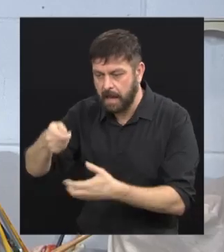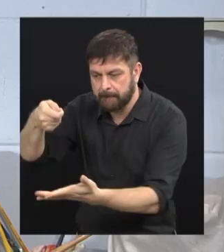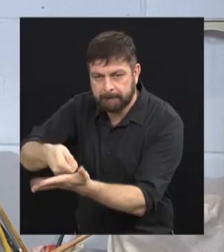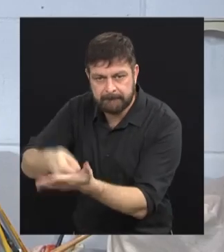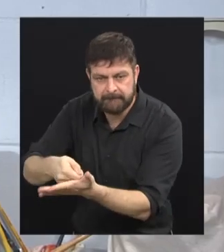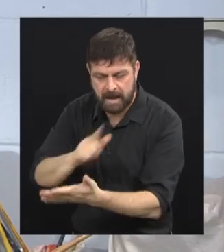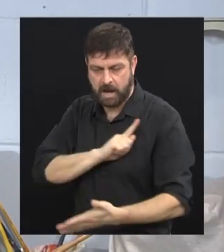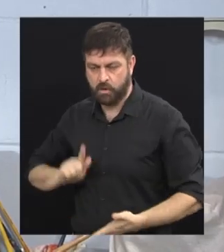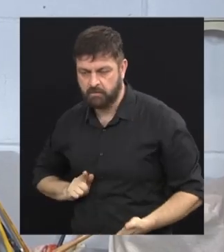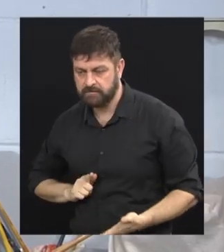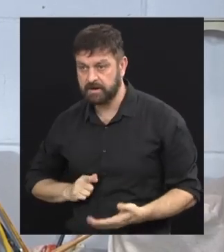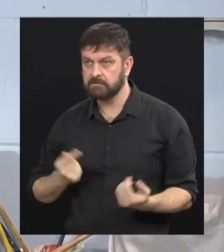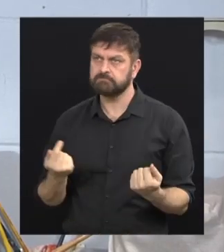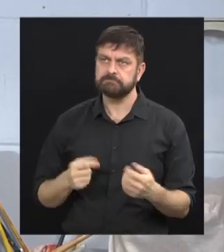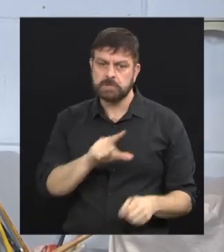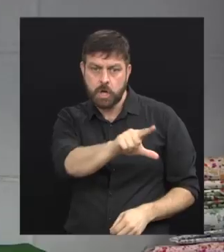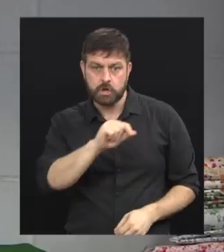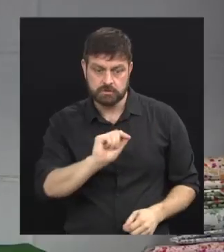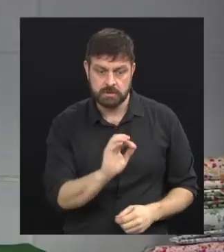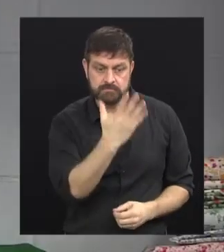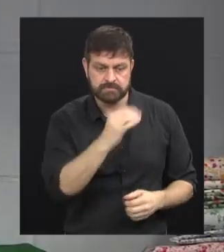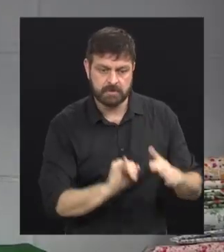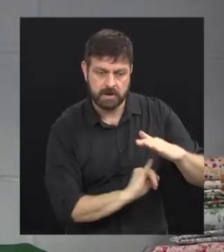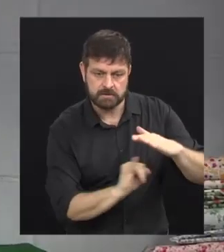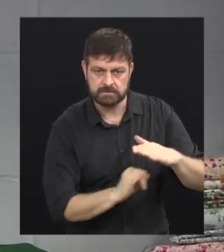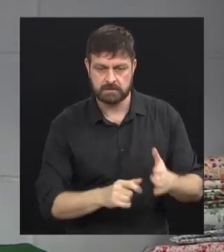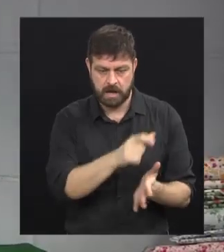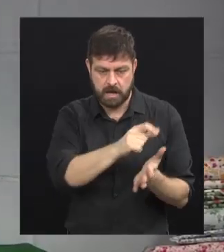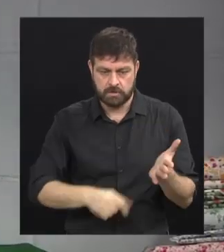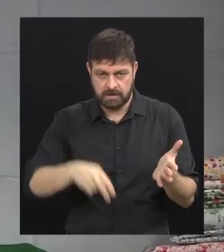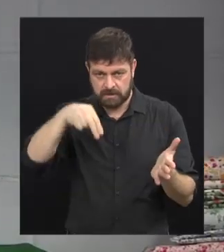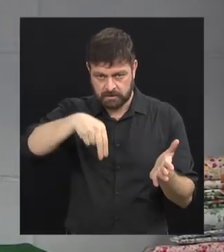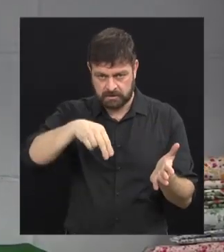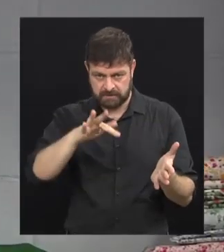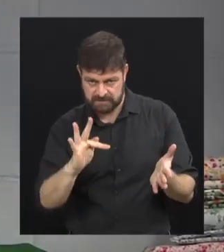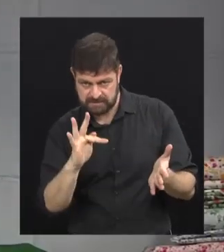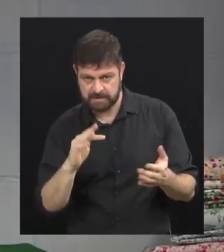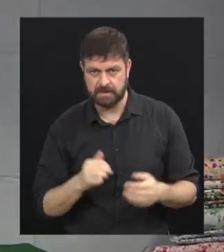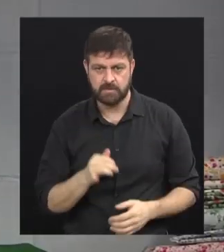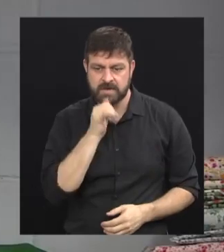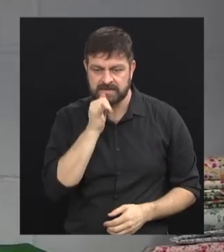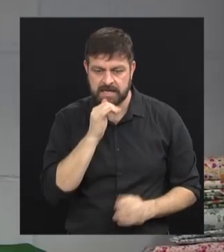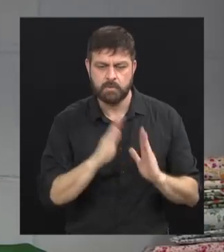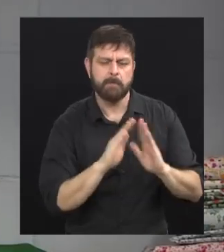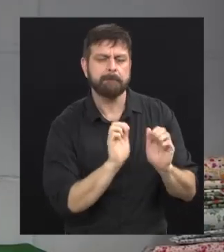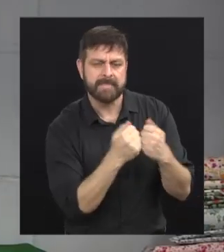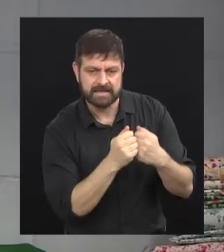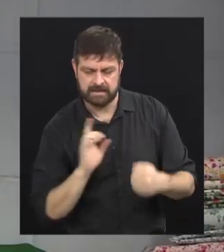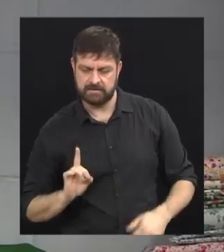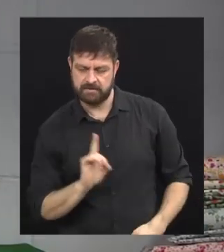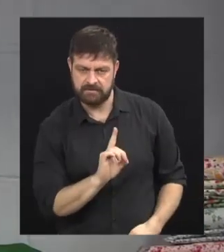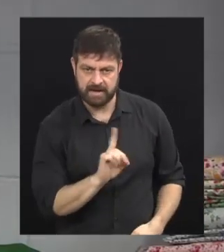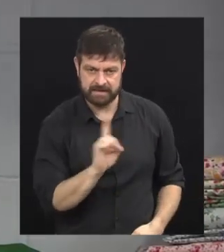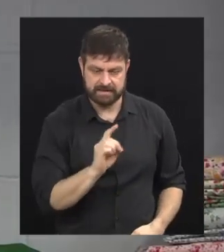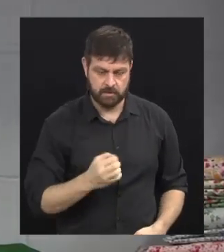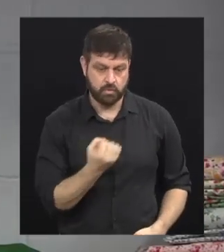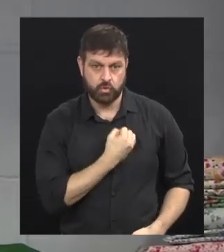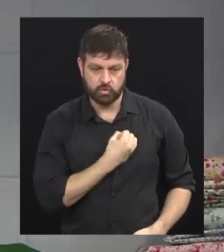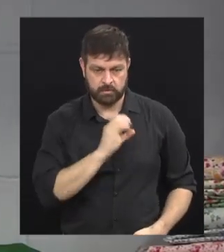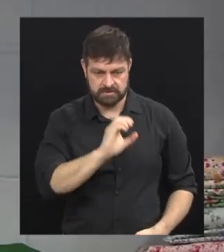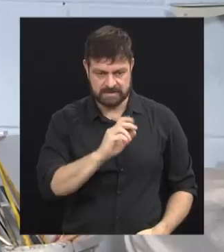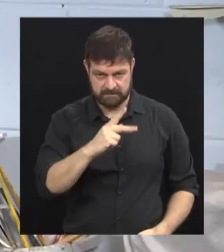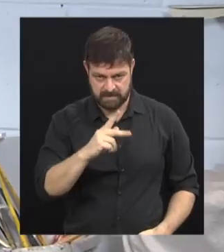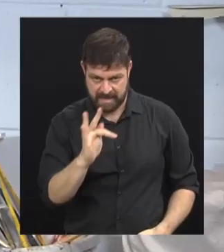governo para alguma instituição que ela escolher. E no caso da nota fiscal paulista, são aquelas notinhas, por exemplo, eu vou na padaria e não ponho o